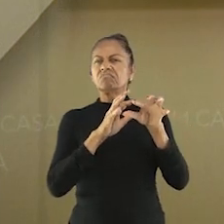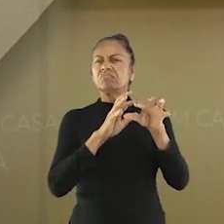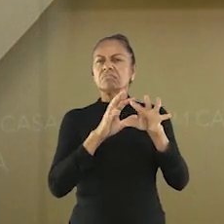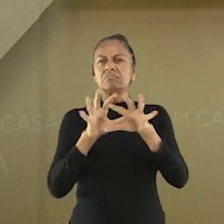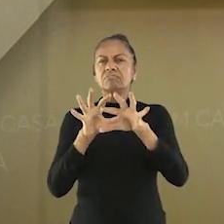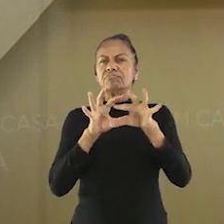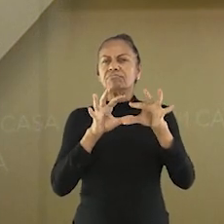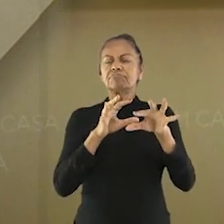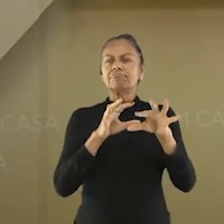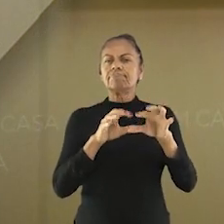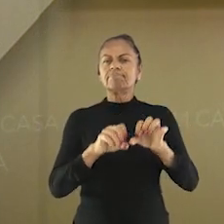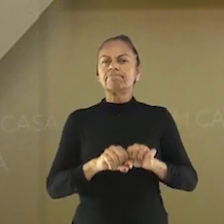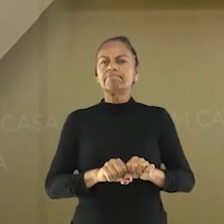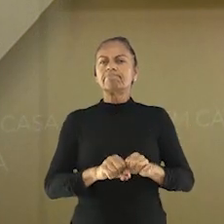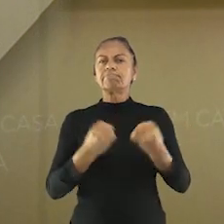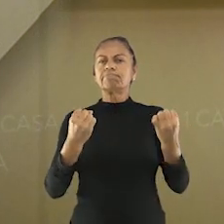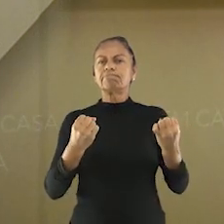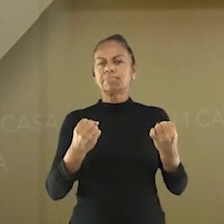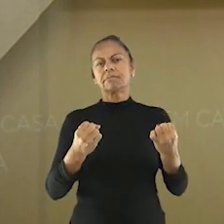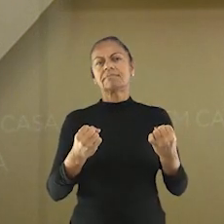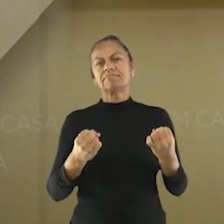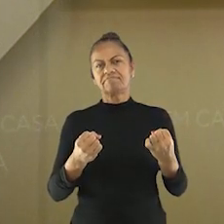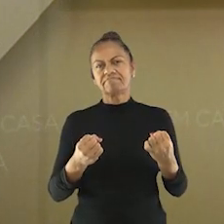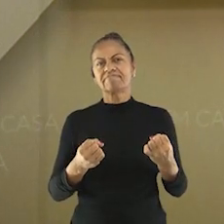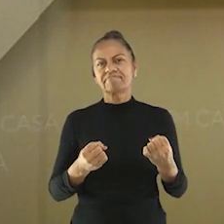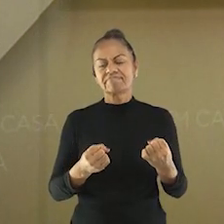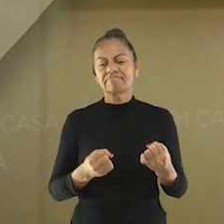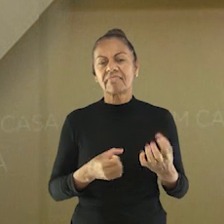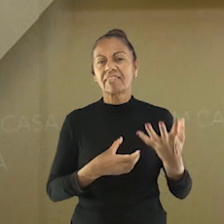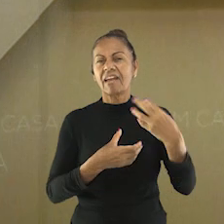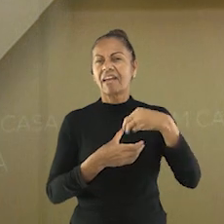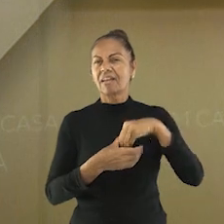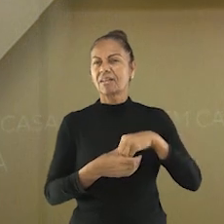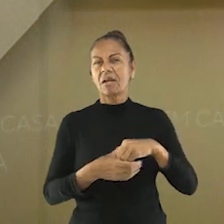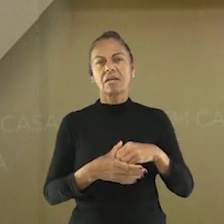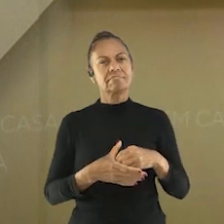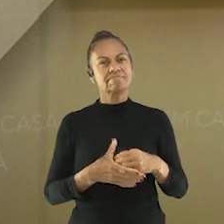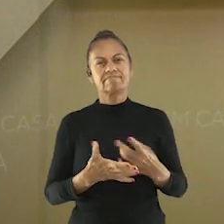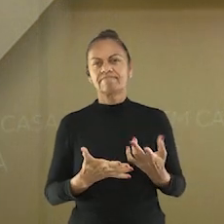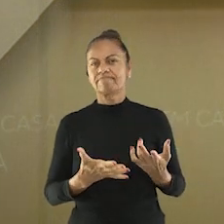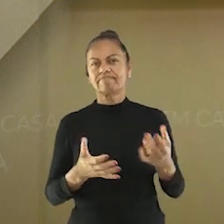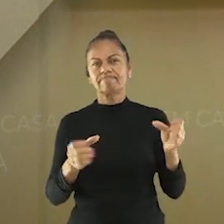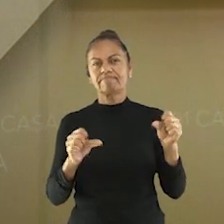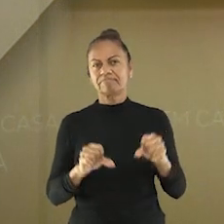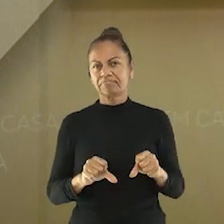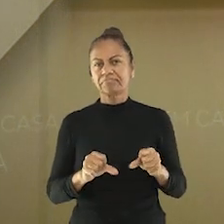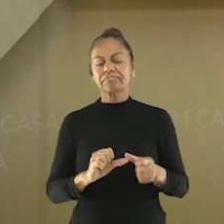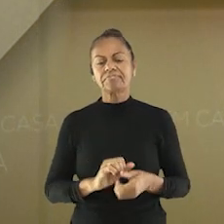a mesa ou o ar, é o bastante provocar uma reação imunológica no paciente.